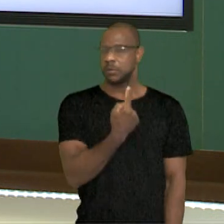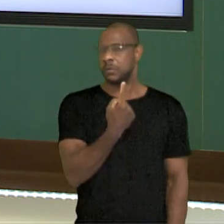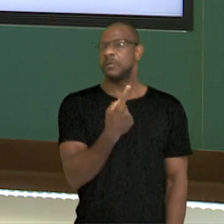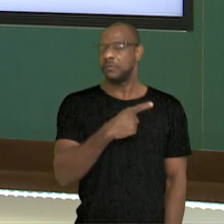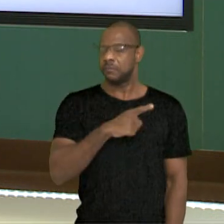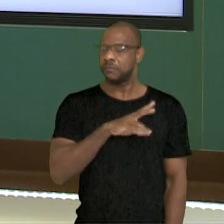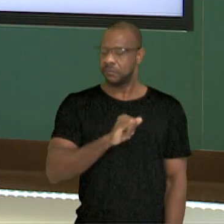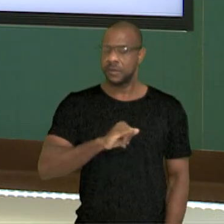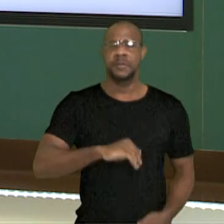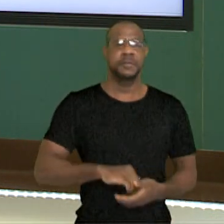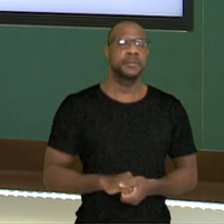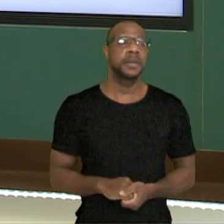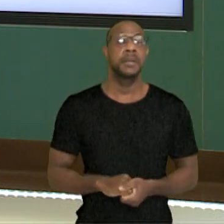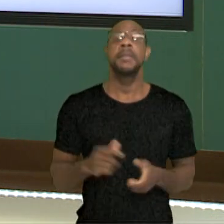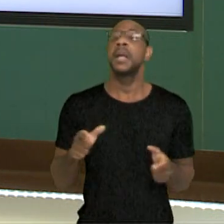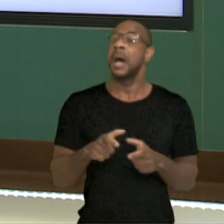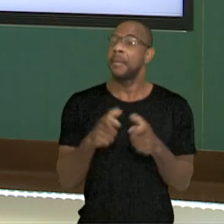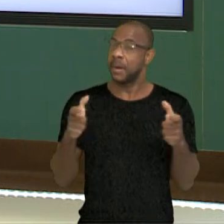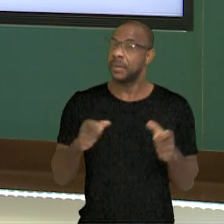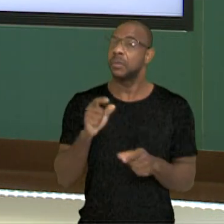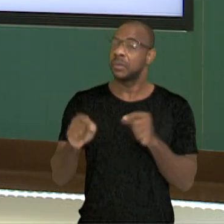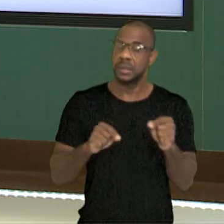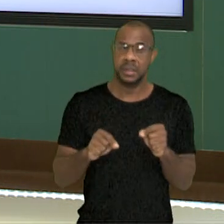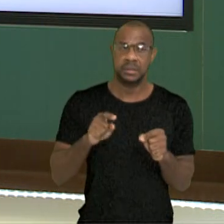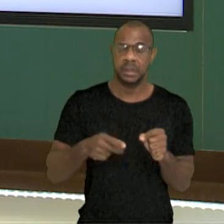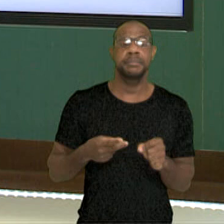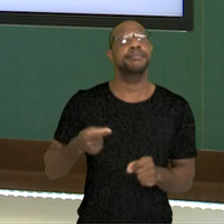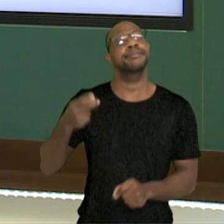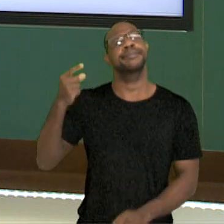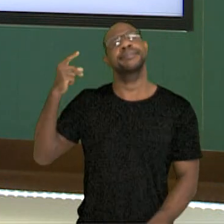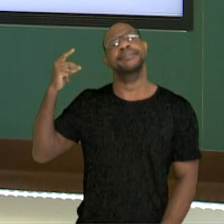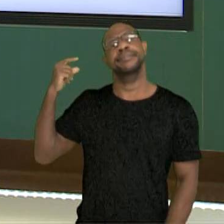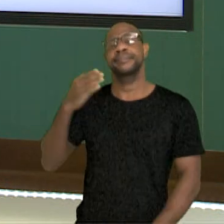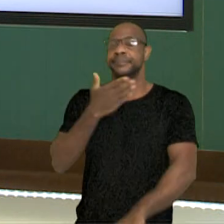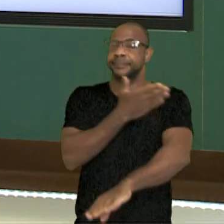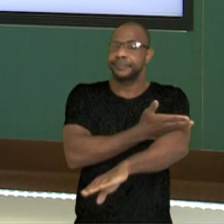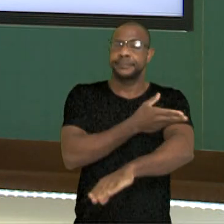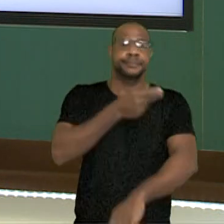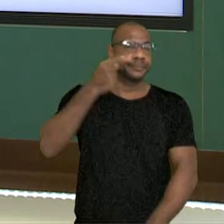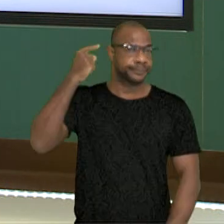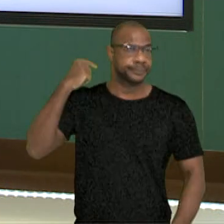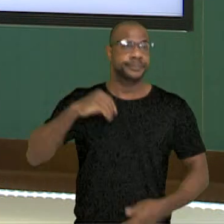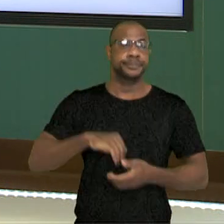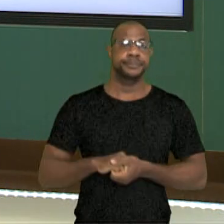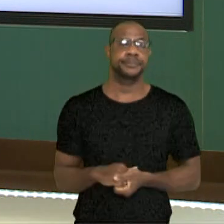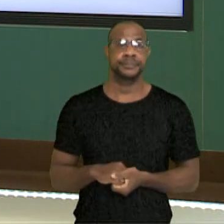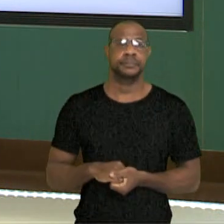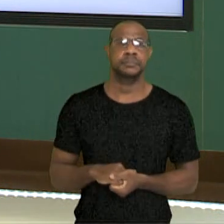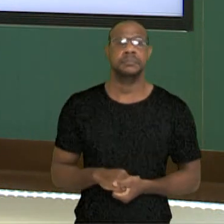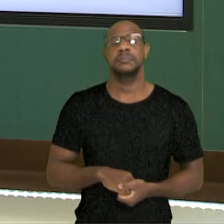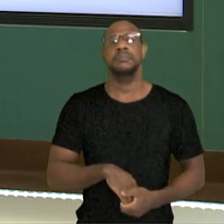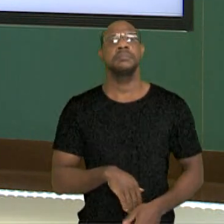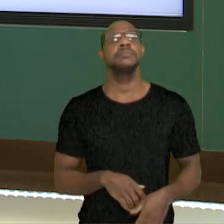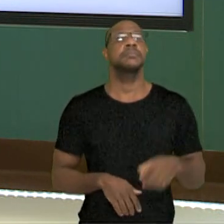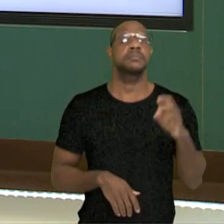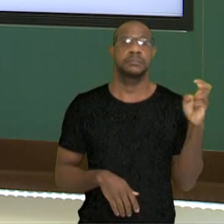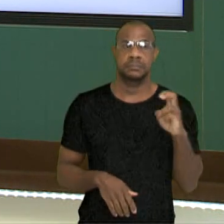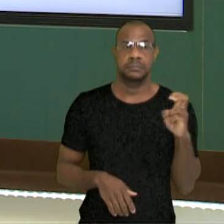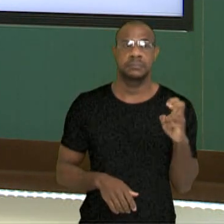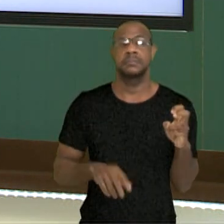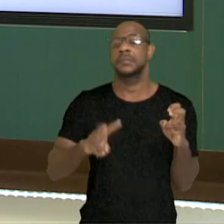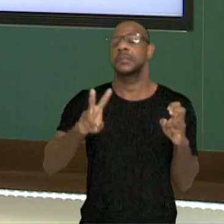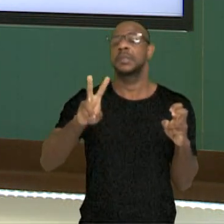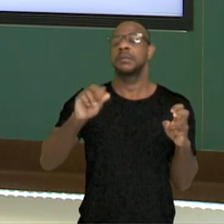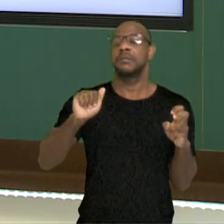Na Idade Média, tá? Mas a maioria é do tempo da Idade Antiga. E a gente tem também os